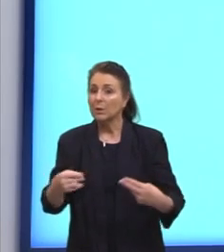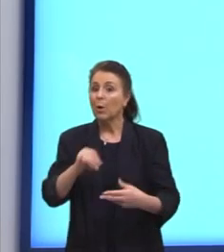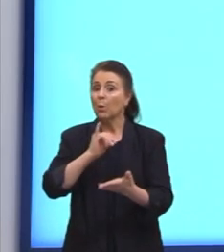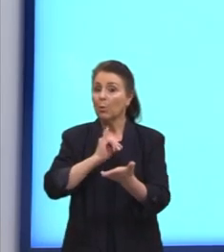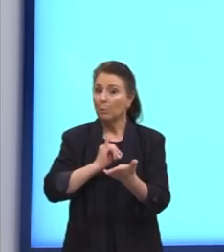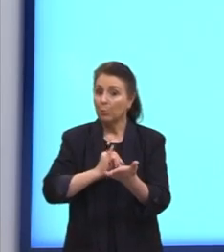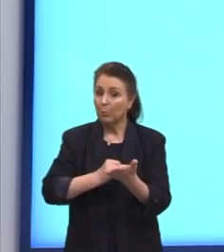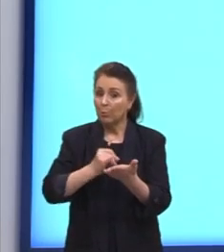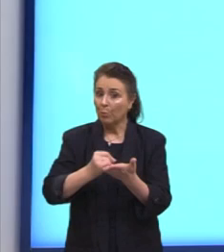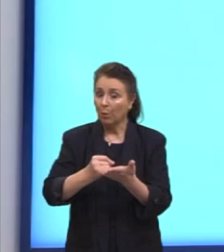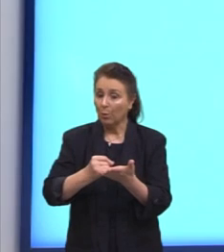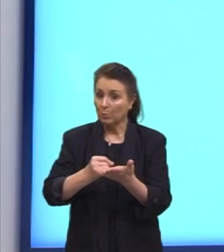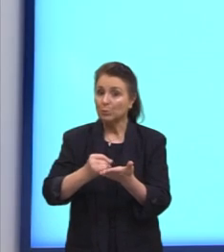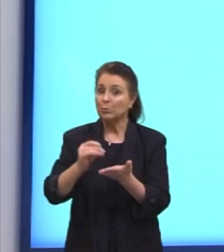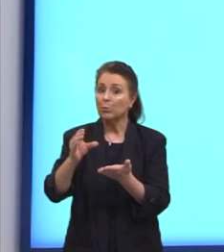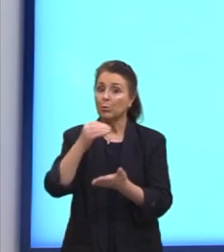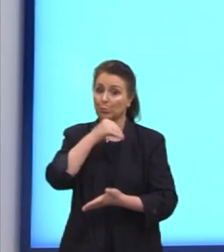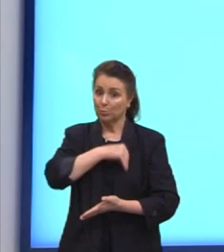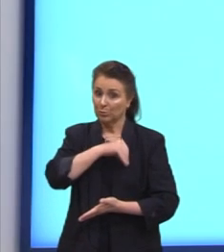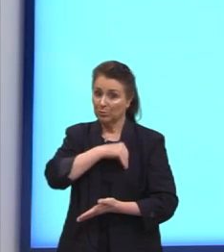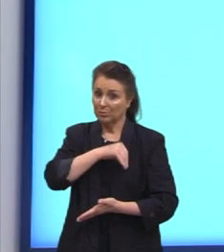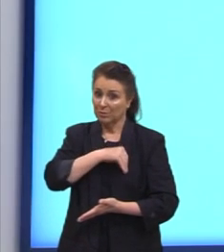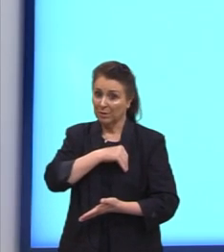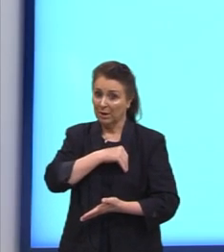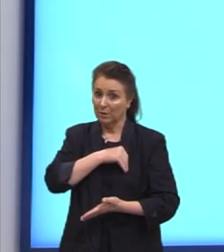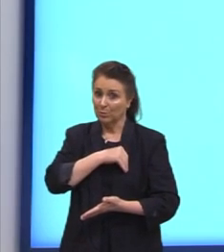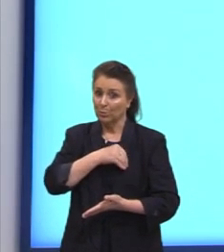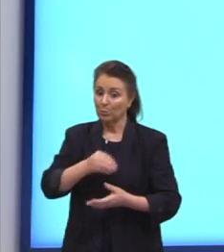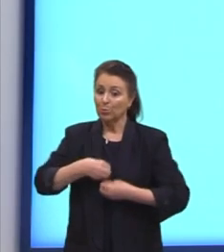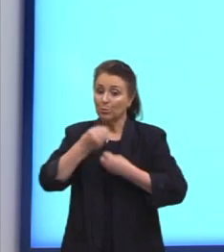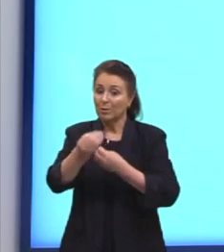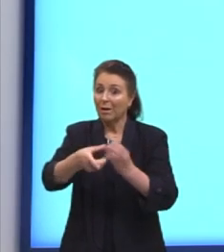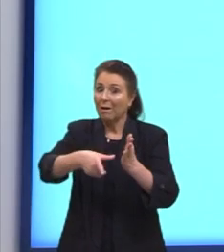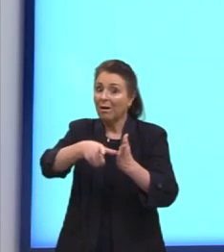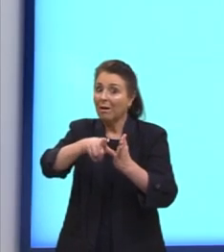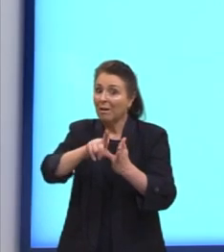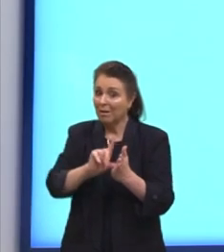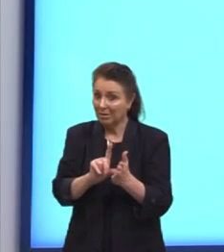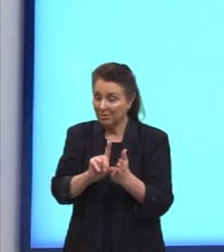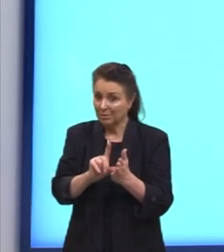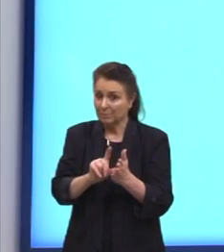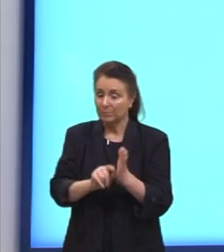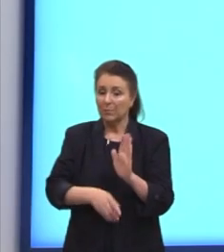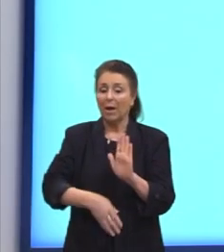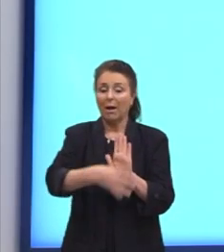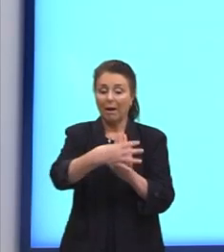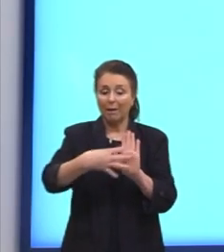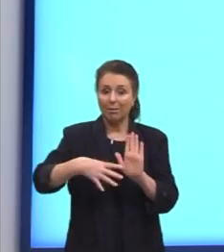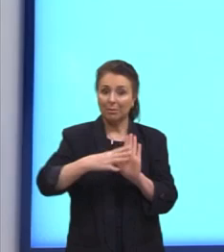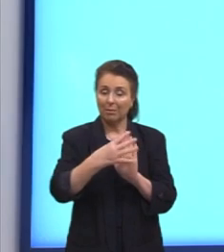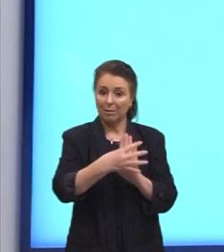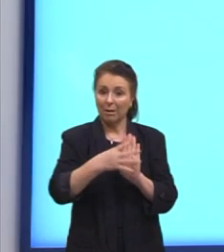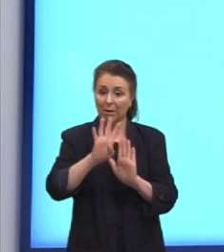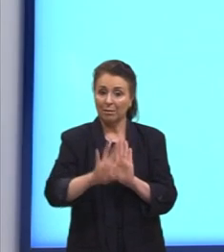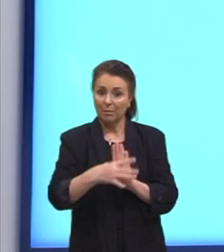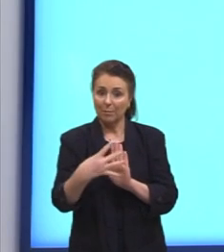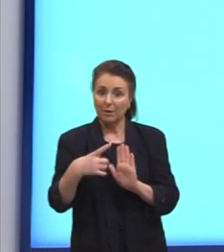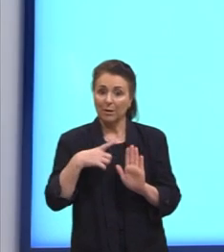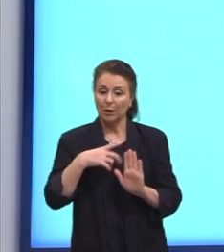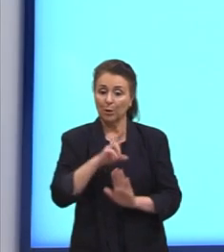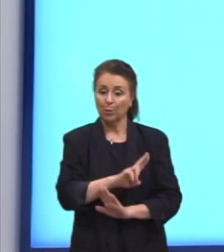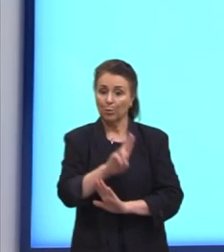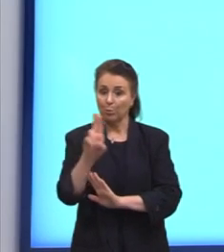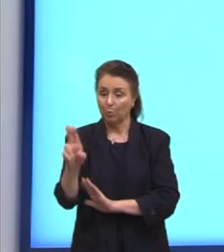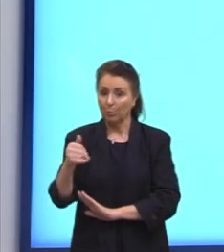de renda antes dos demais contribuintes. A tabela informa os nomes e as idades de